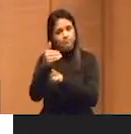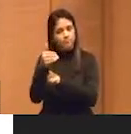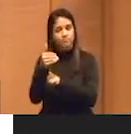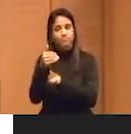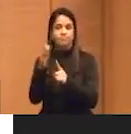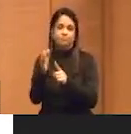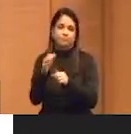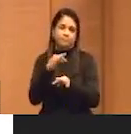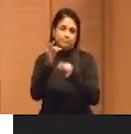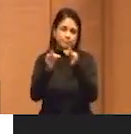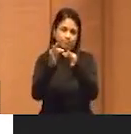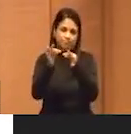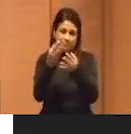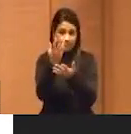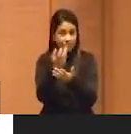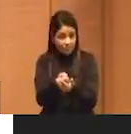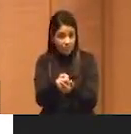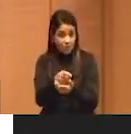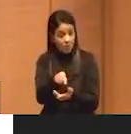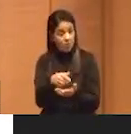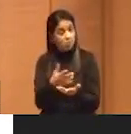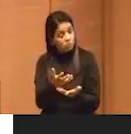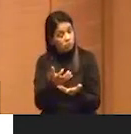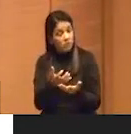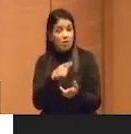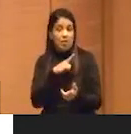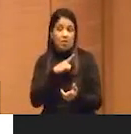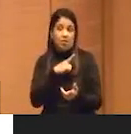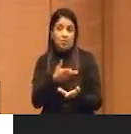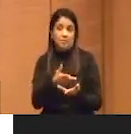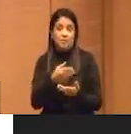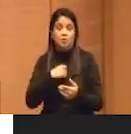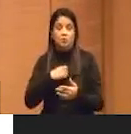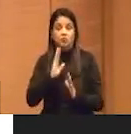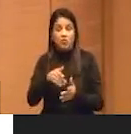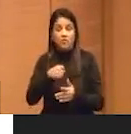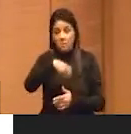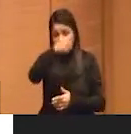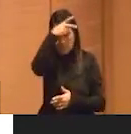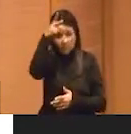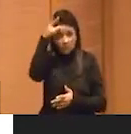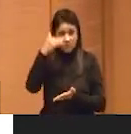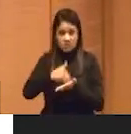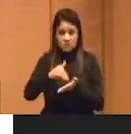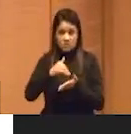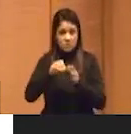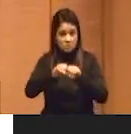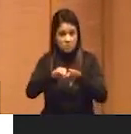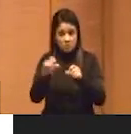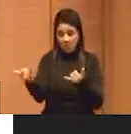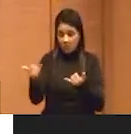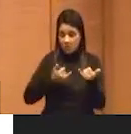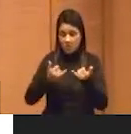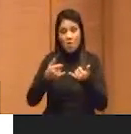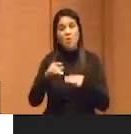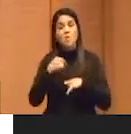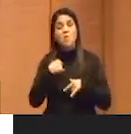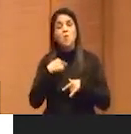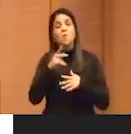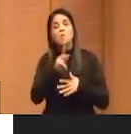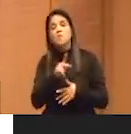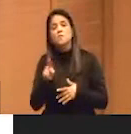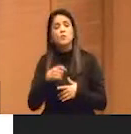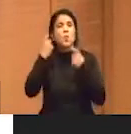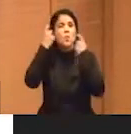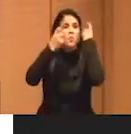porque dizíamos, é o que nos resta, se não, eu já vi de prefeito, e secretário de educação, dizer para mim assim, mas professor, eu vou